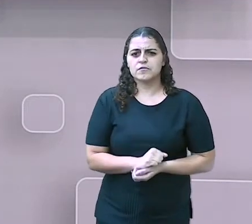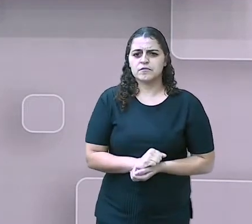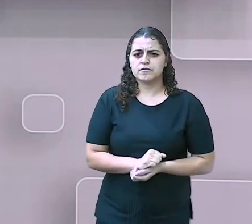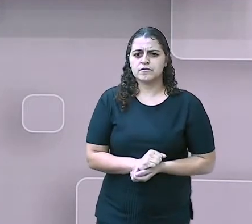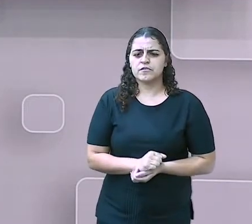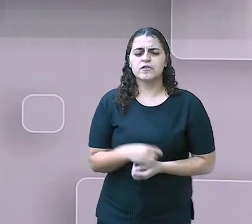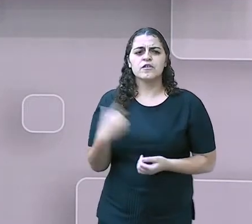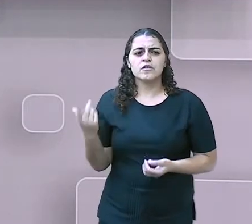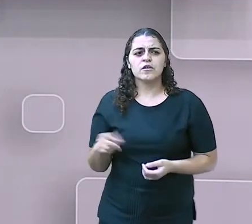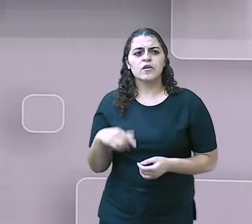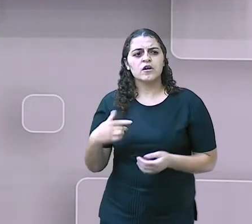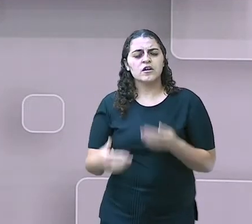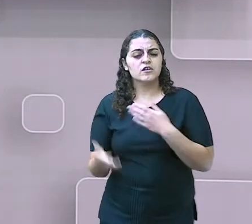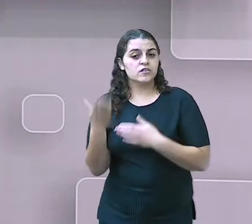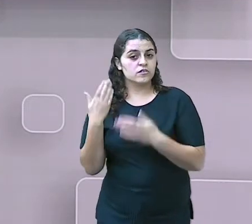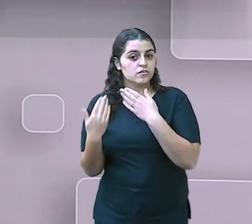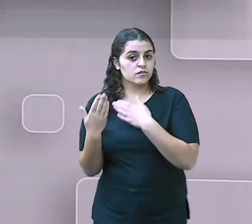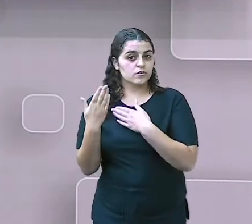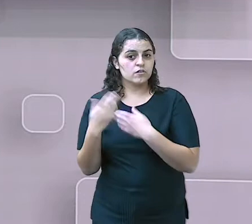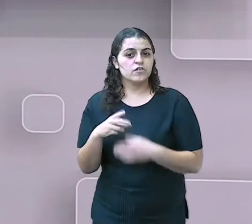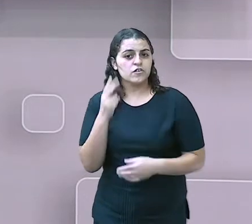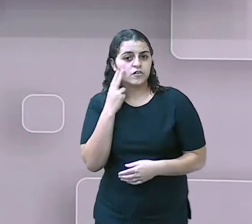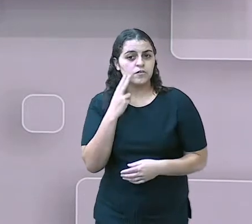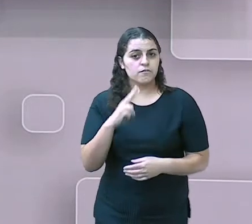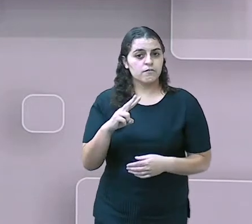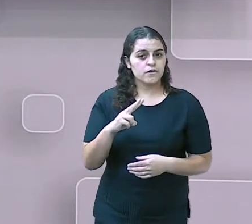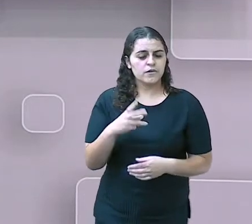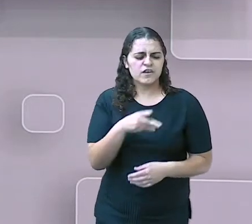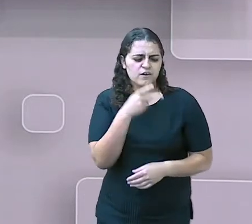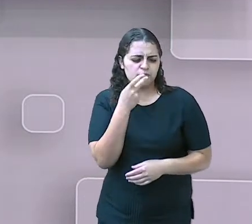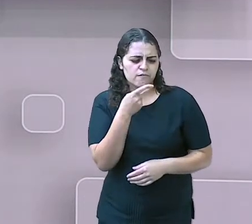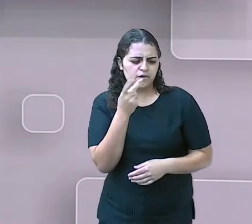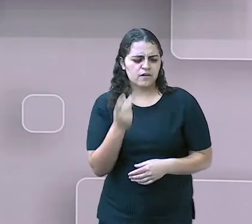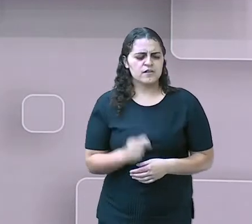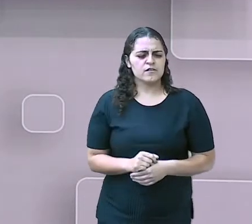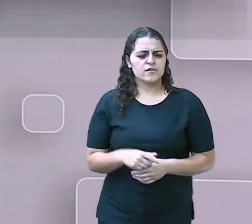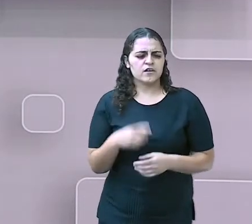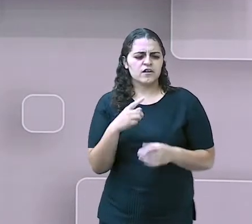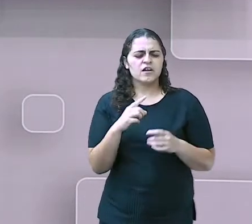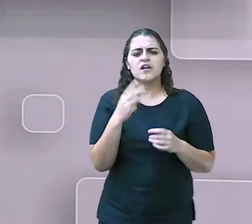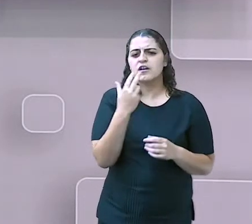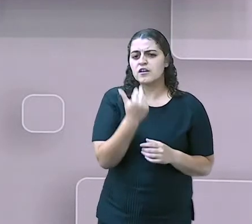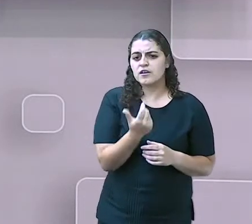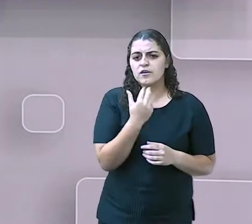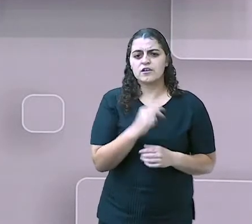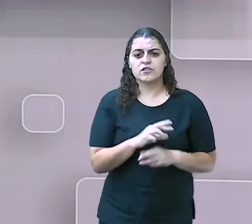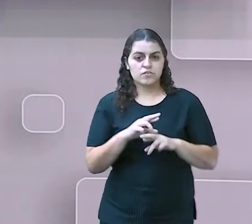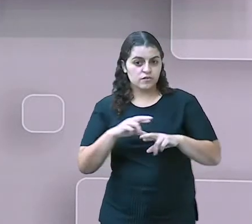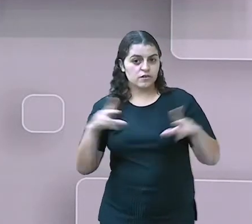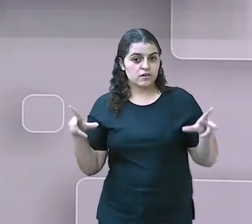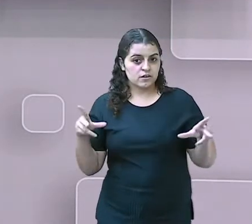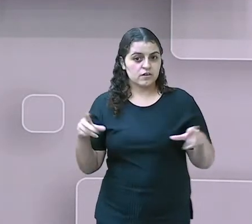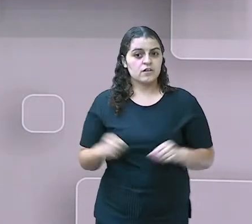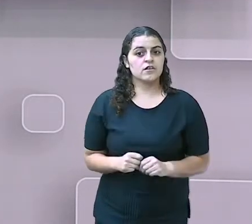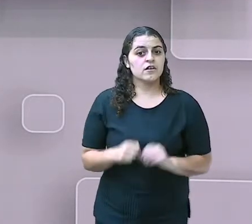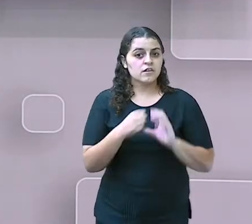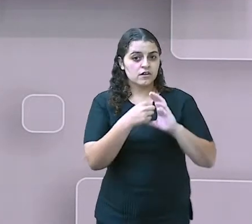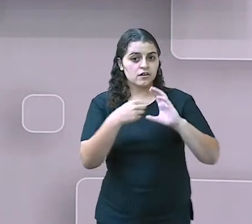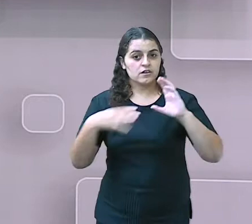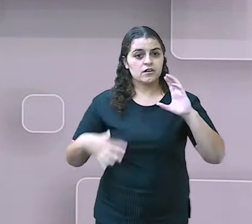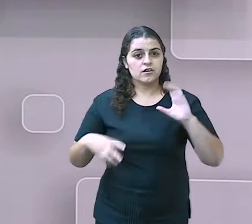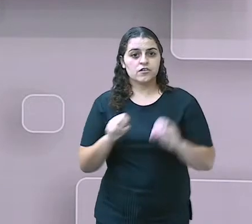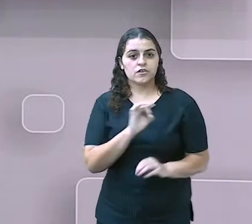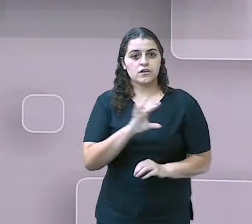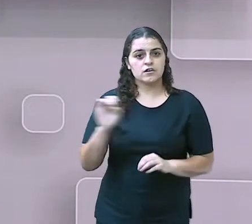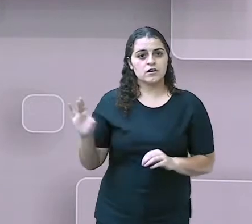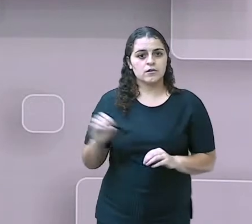No nosso último encontro, a gente viu aí o que era fala, o que era linguagem, a diferença entre os dois, alterações de fala e